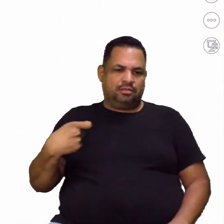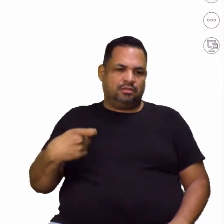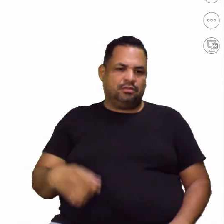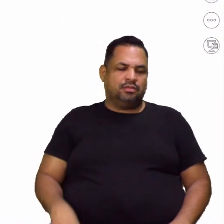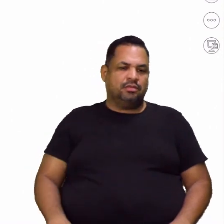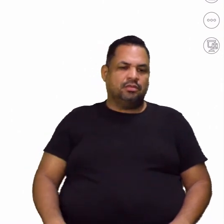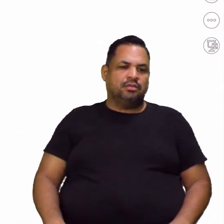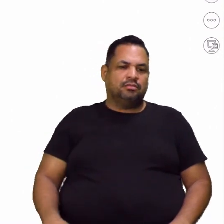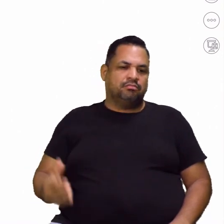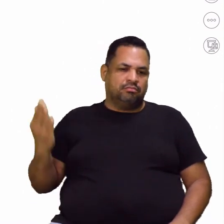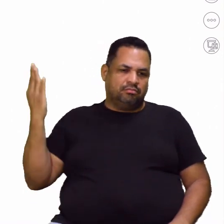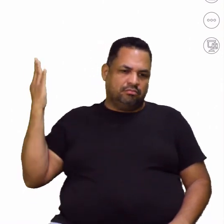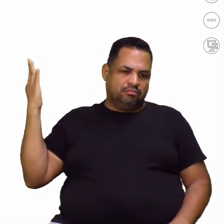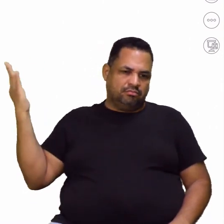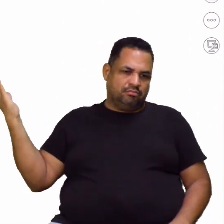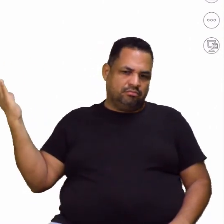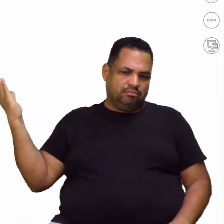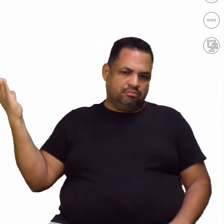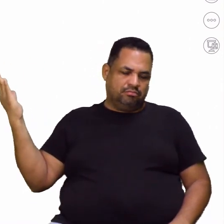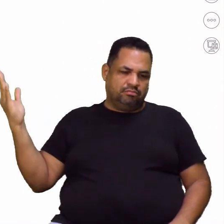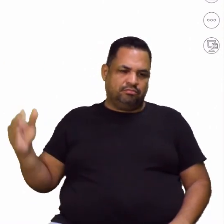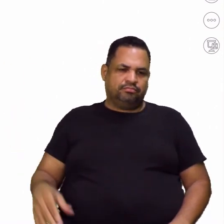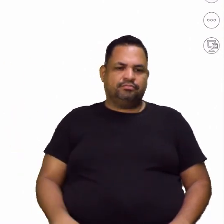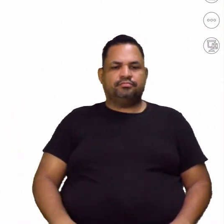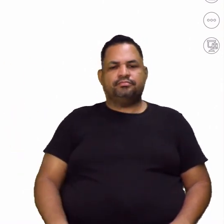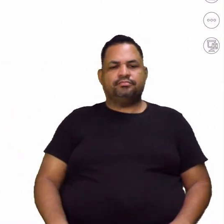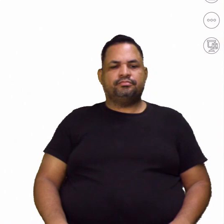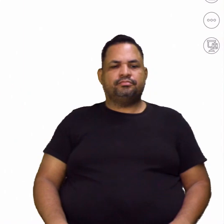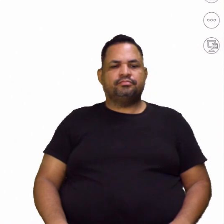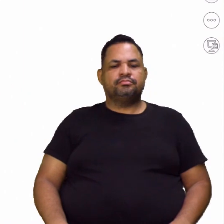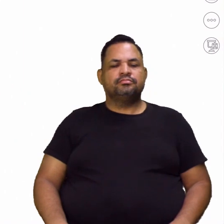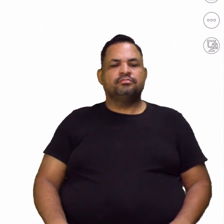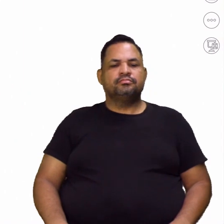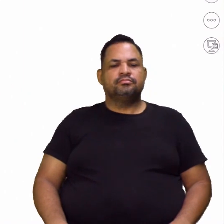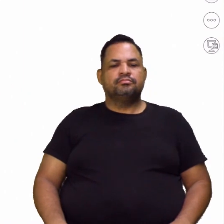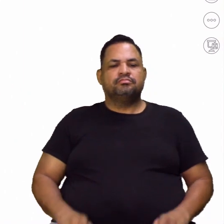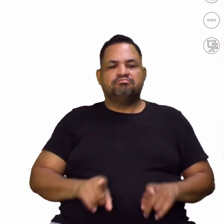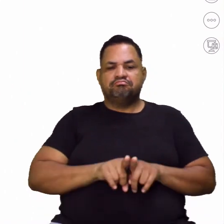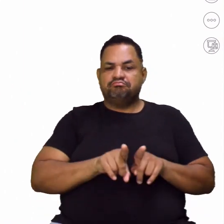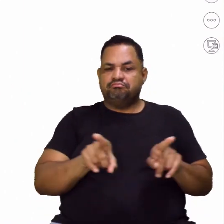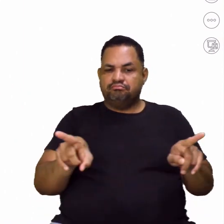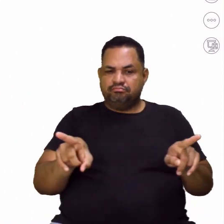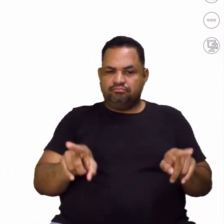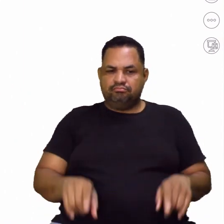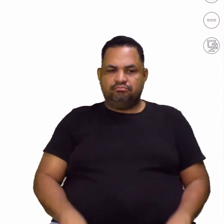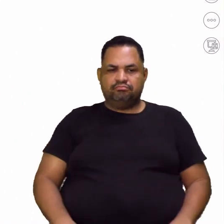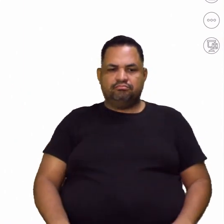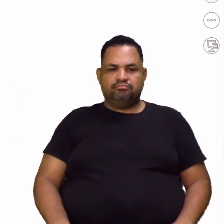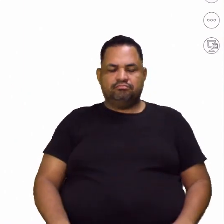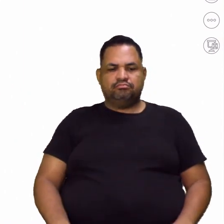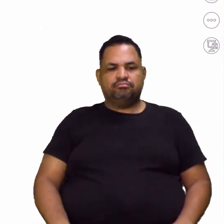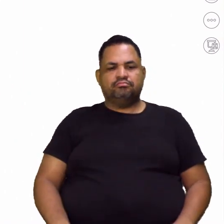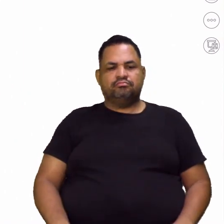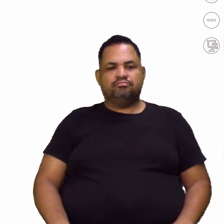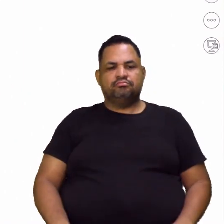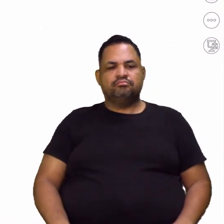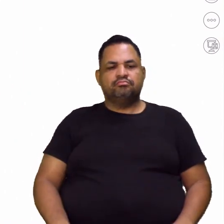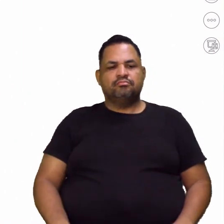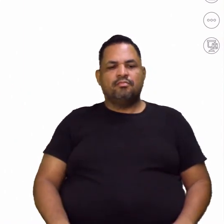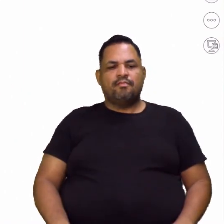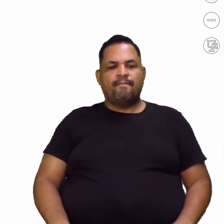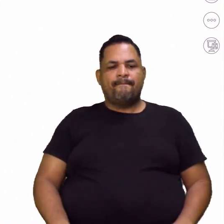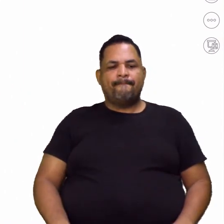Grande, pequeno, oposição. Bonito e